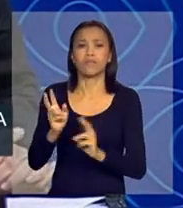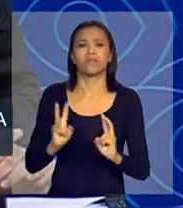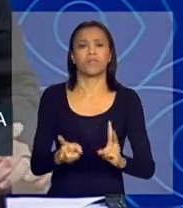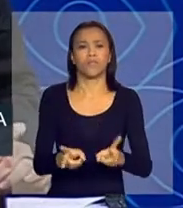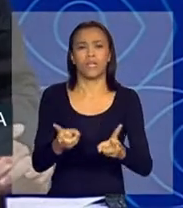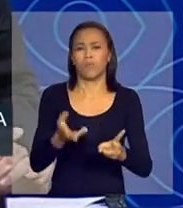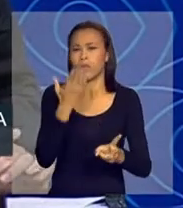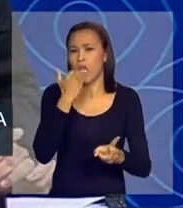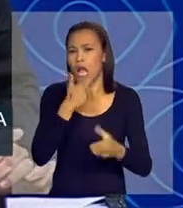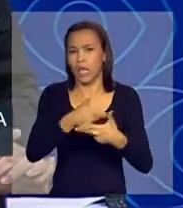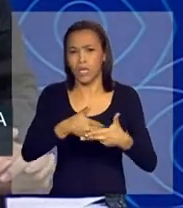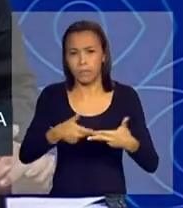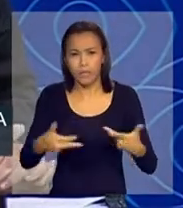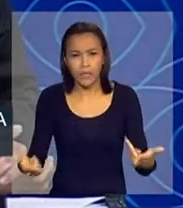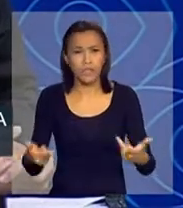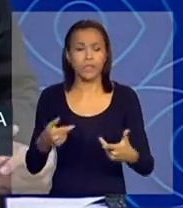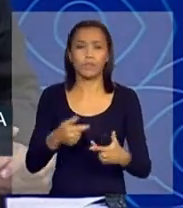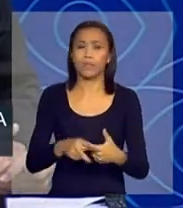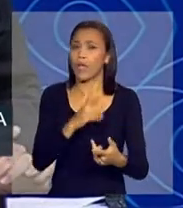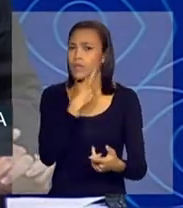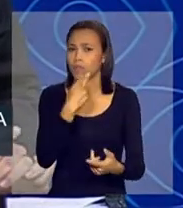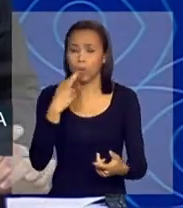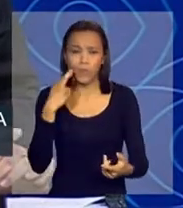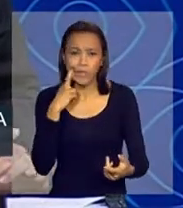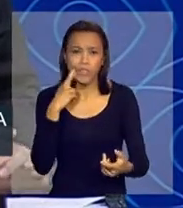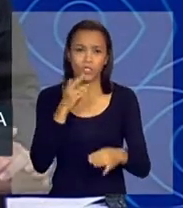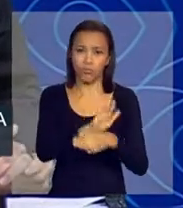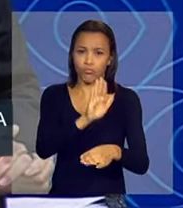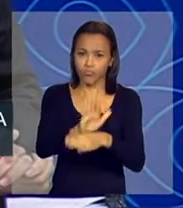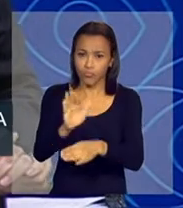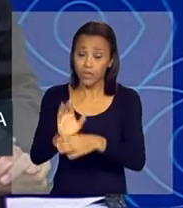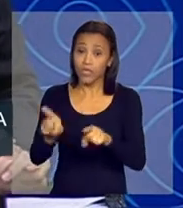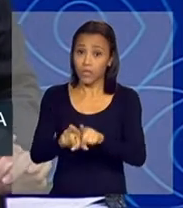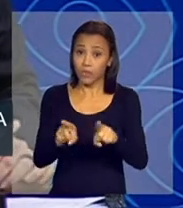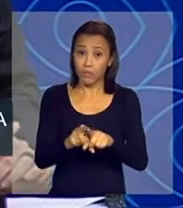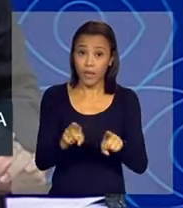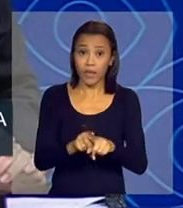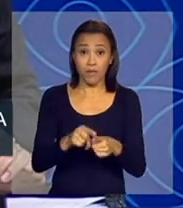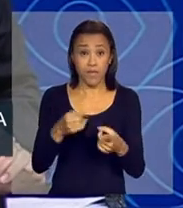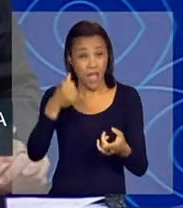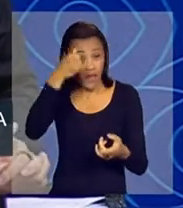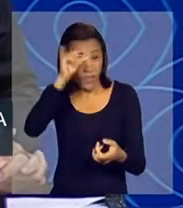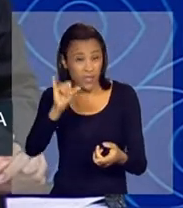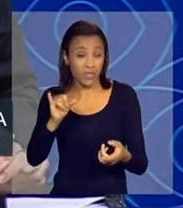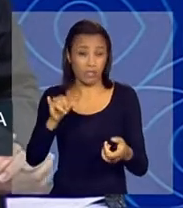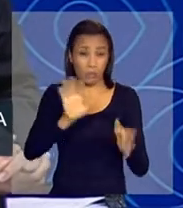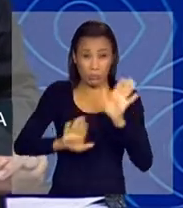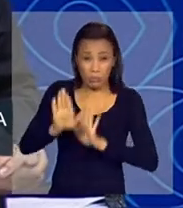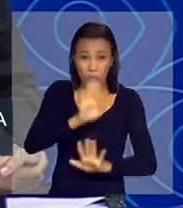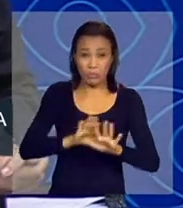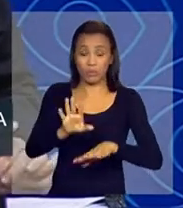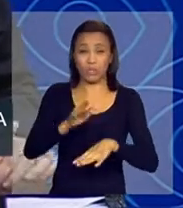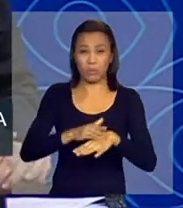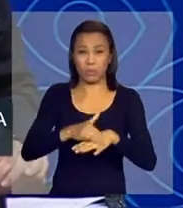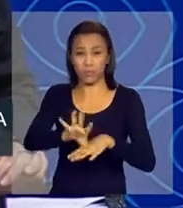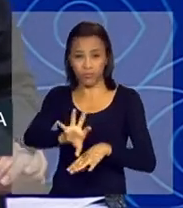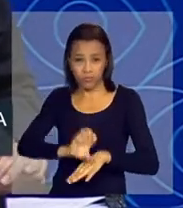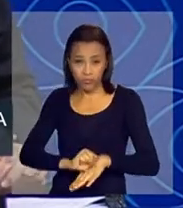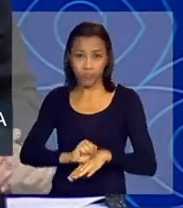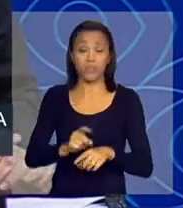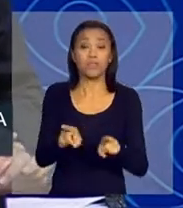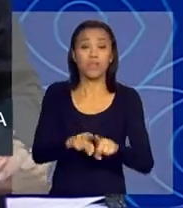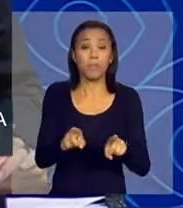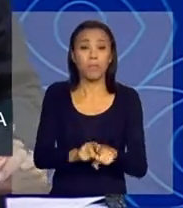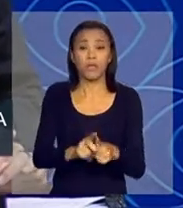alimentos, principalmente dos restaurantes, atividade de prevenção e promoção das doenças sexualmente transmissíveis, a questão do